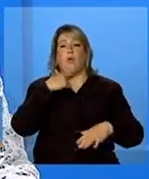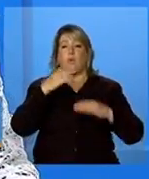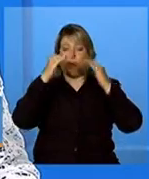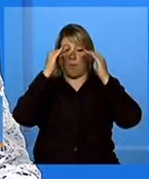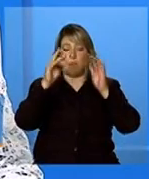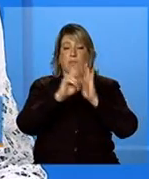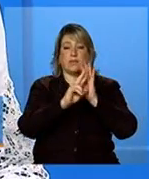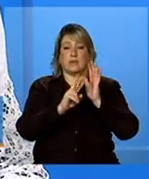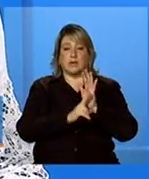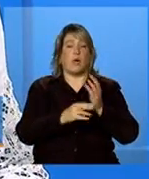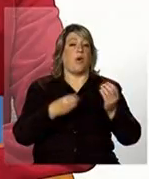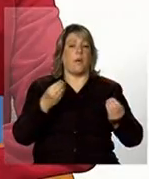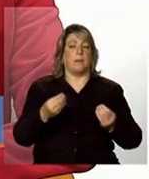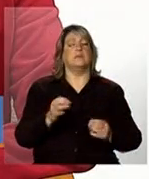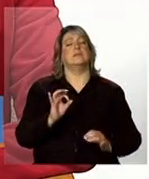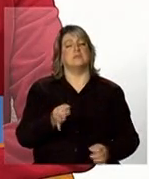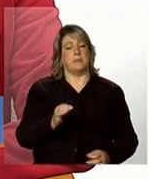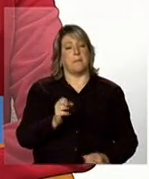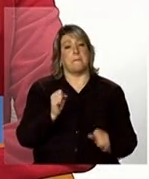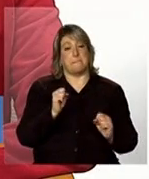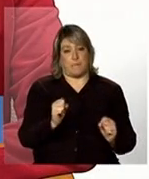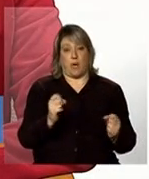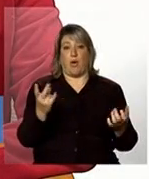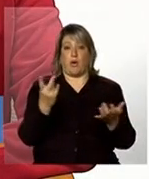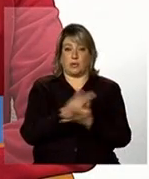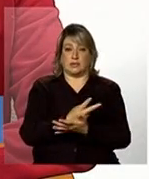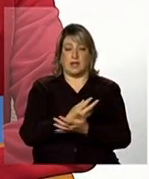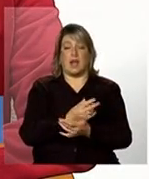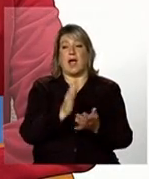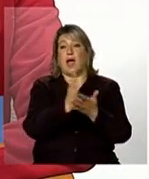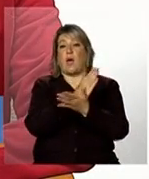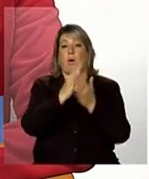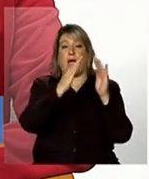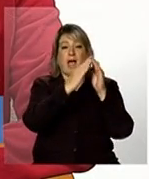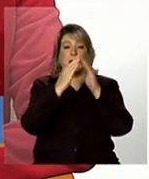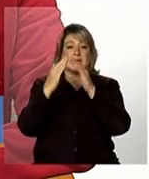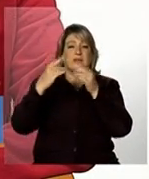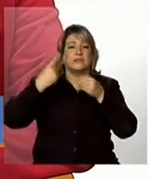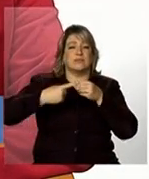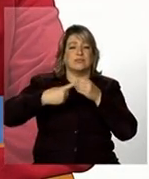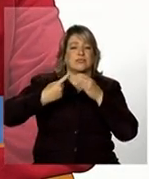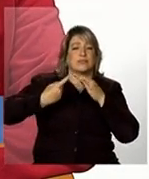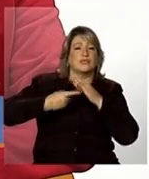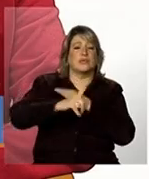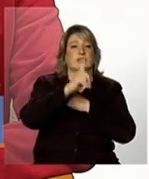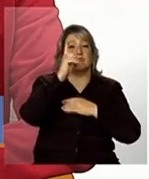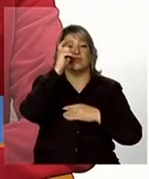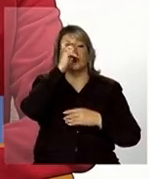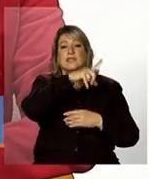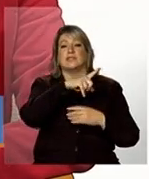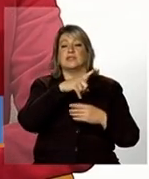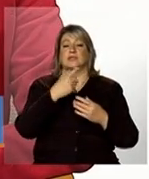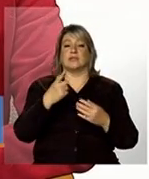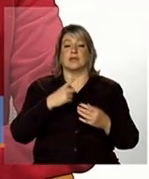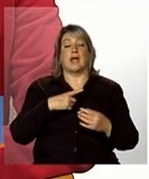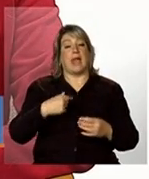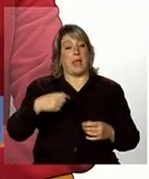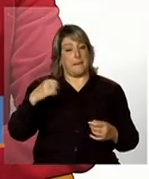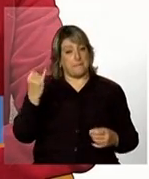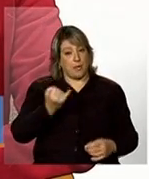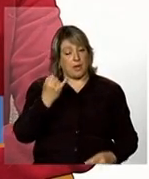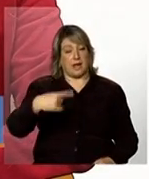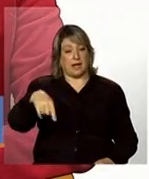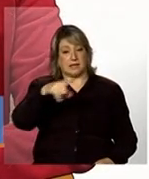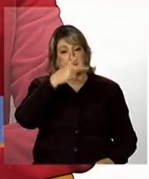pode acontecer isso pode acontecer é importante que essas pessoas elas sempre procurem no âmbito do